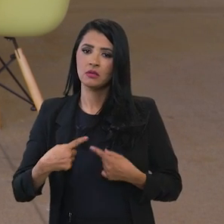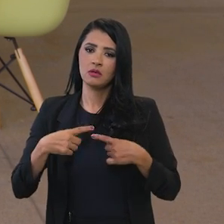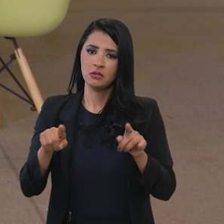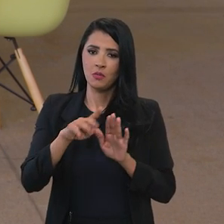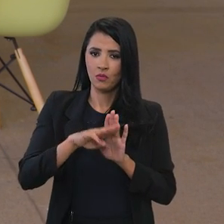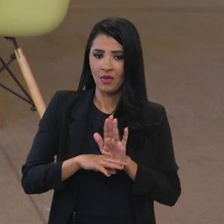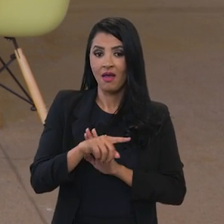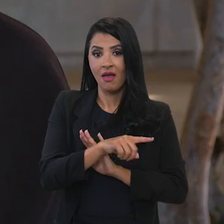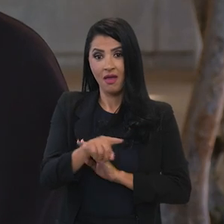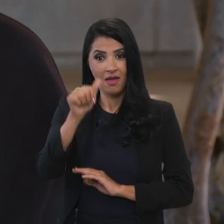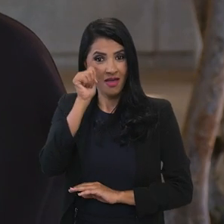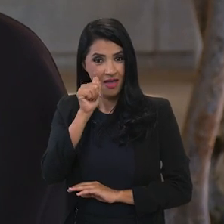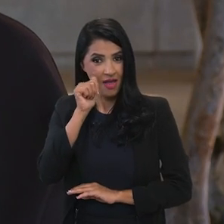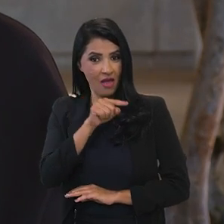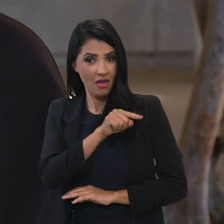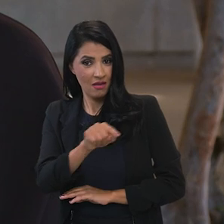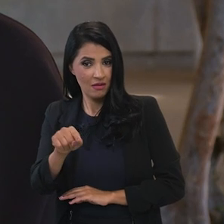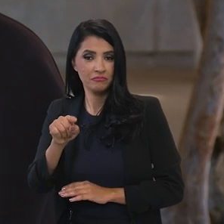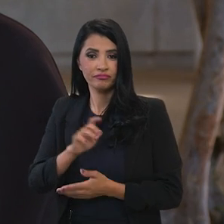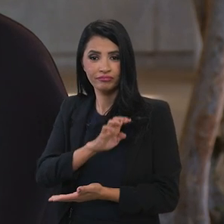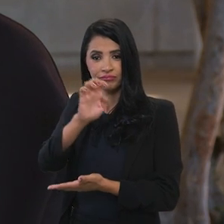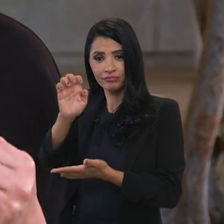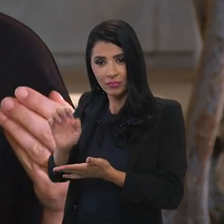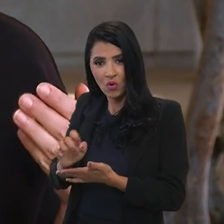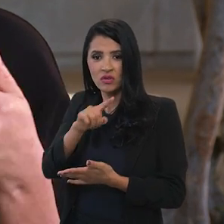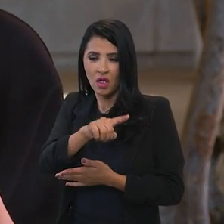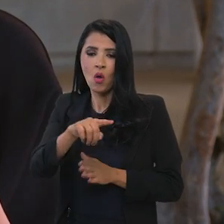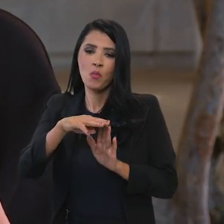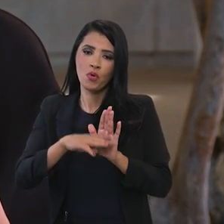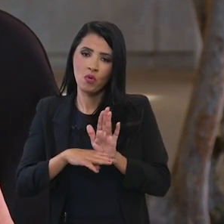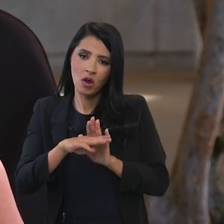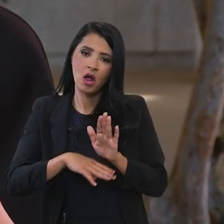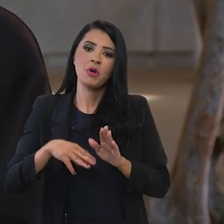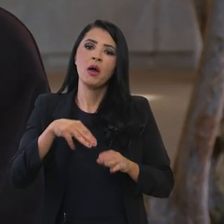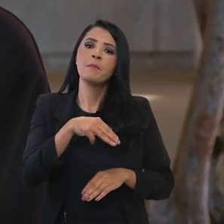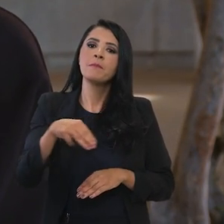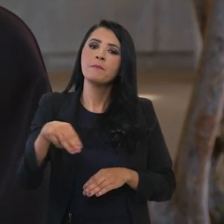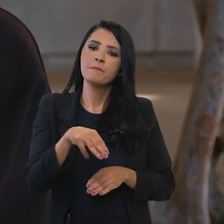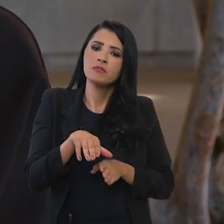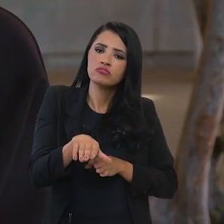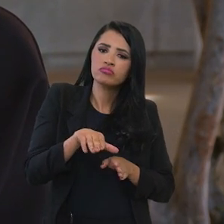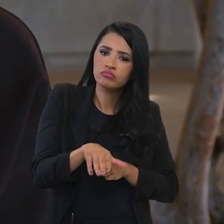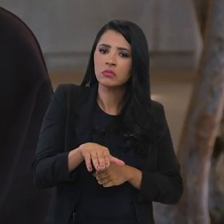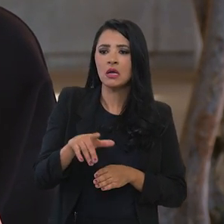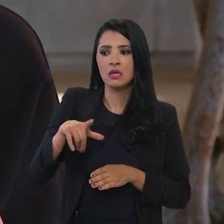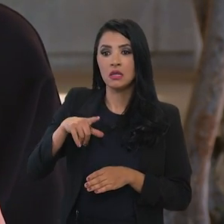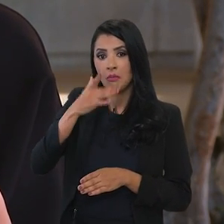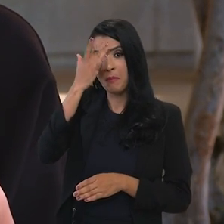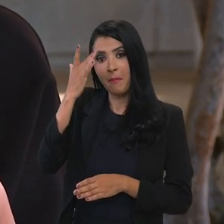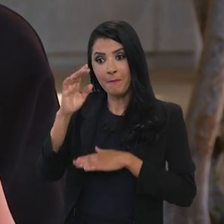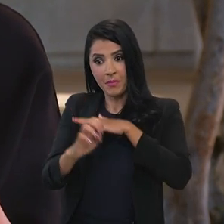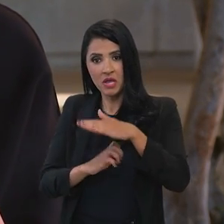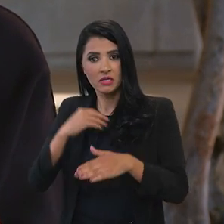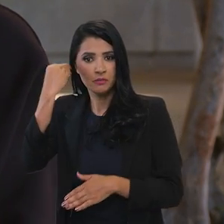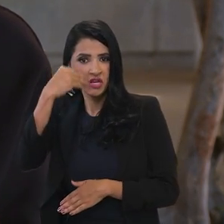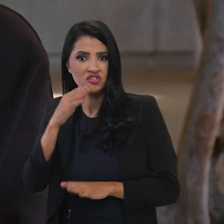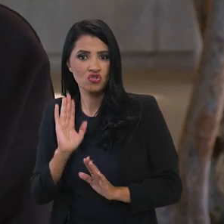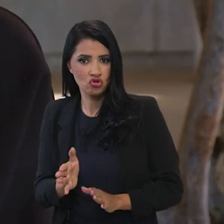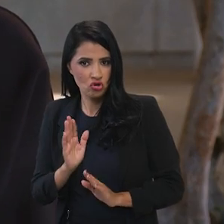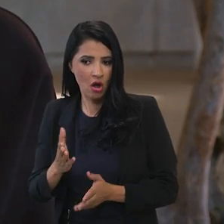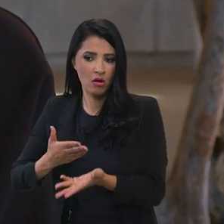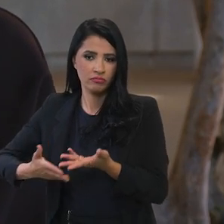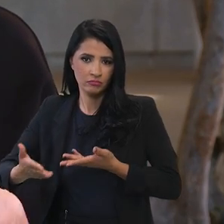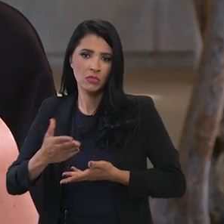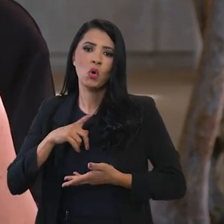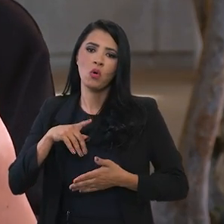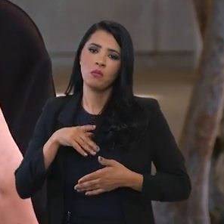Exportam Elas Exportam é programa de mentorias que reúne empresas que já tem experiência no comércio exterior com participação de